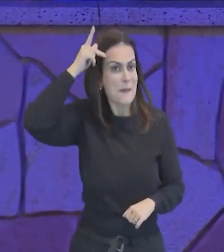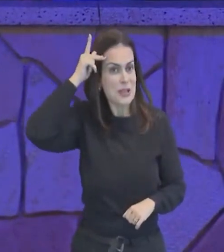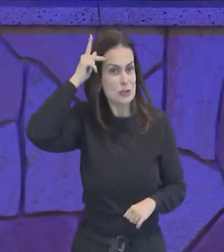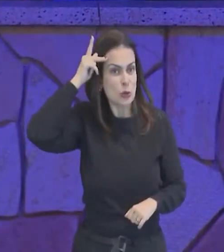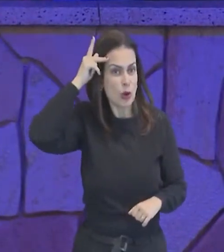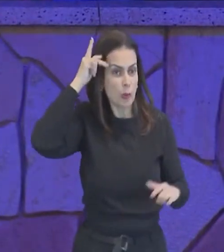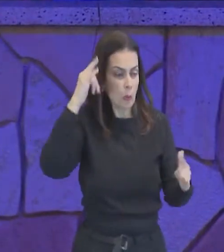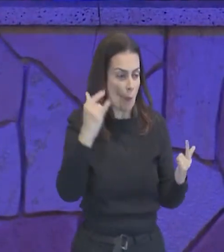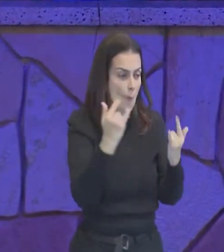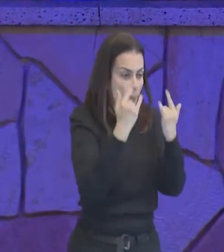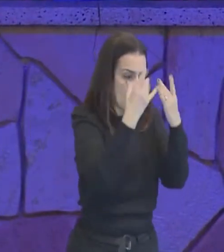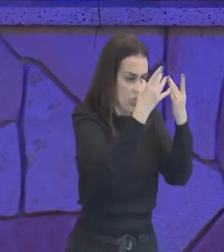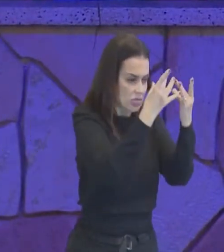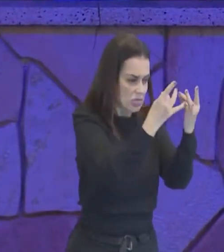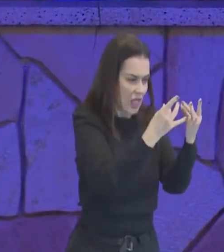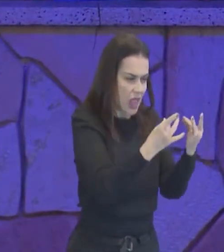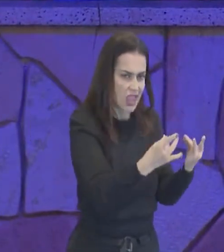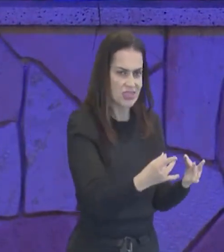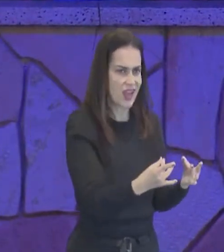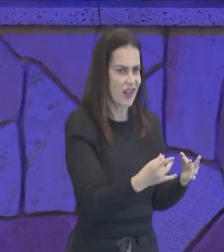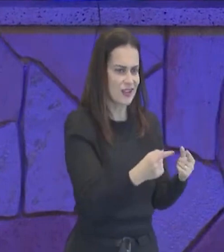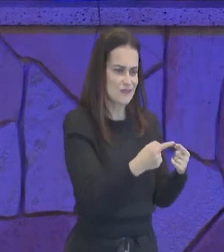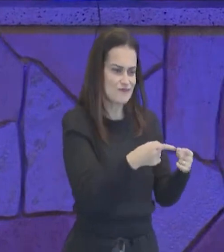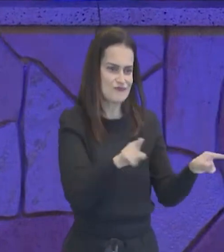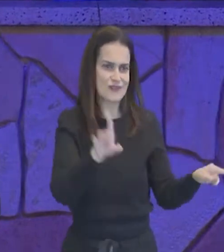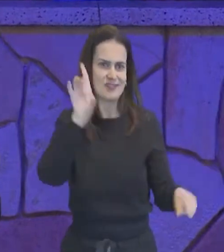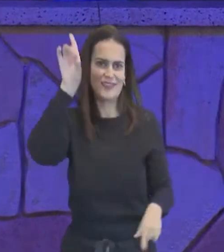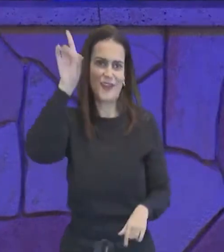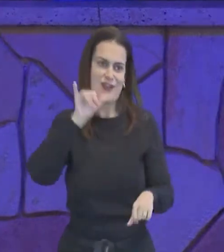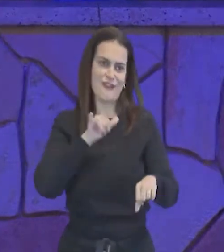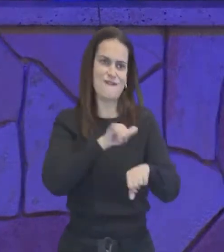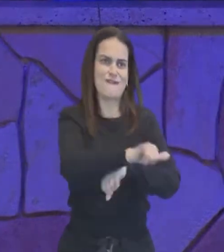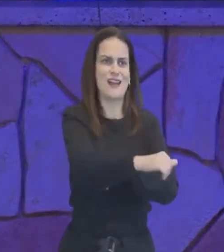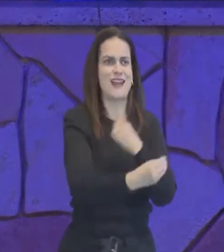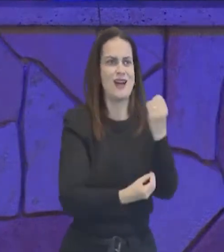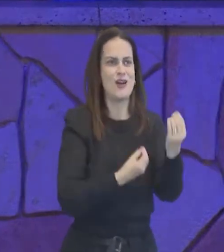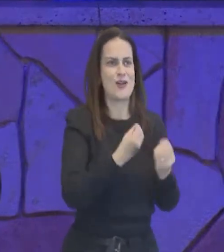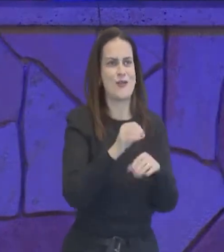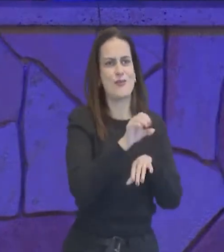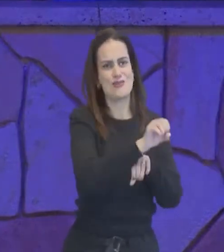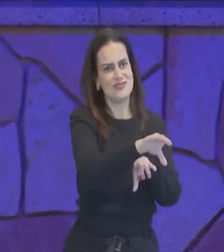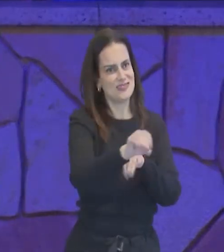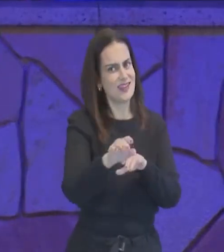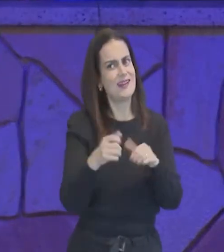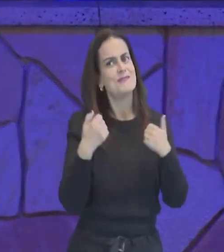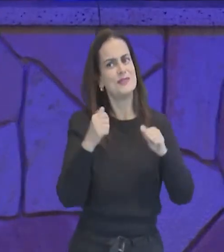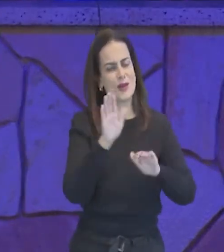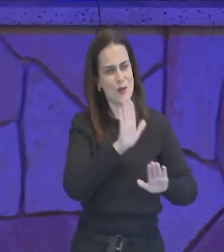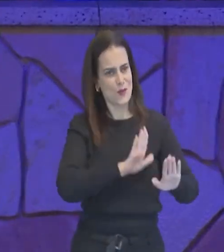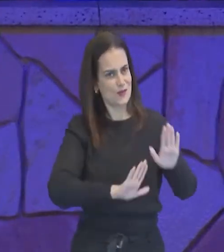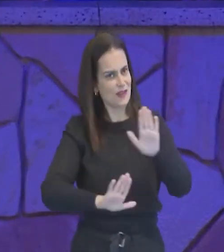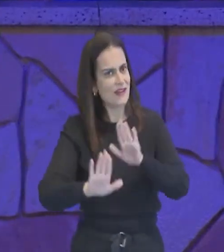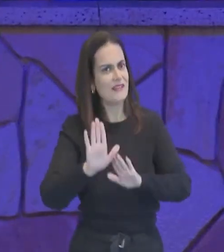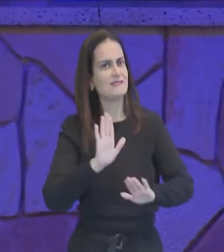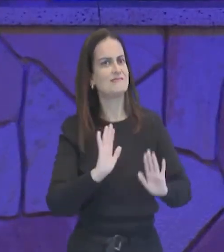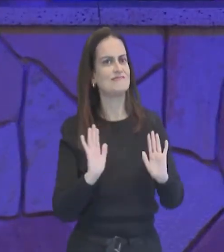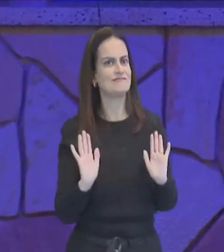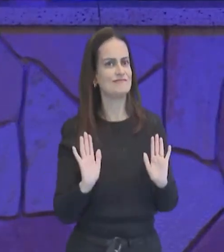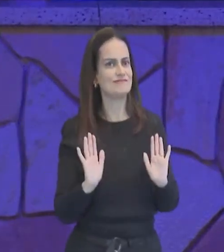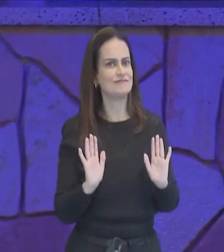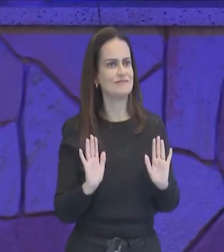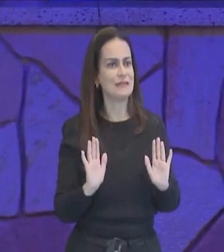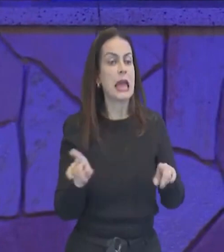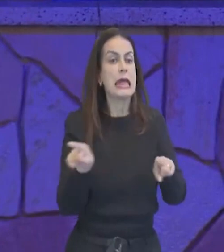determinados detalhes, e falhar nas aplicações de ordem prática, devem lembrar também, que a